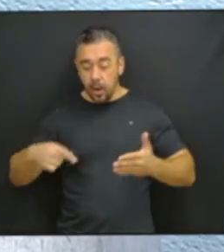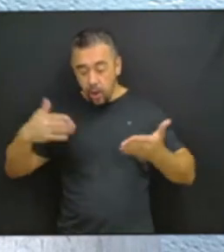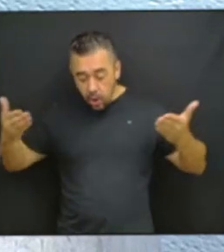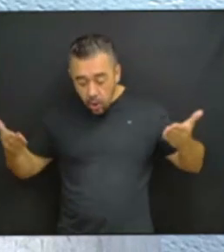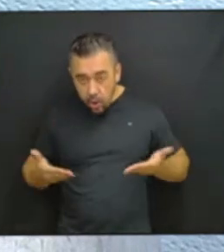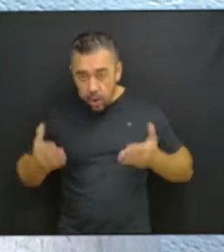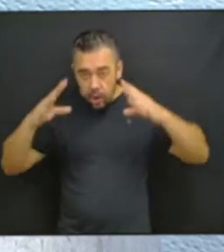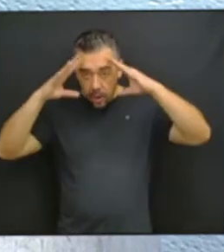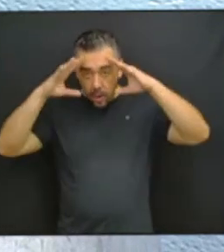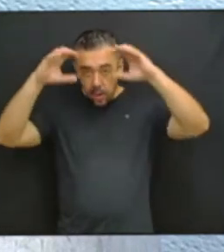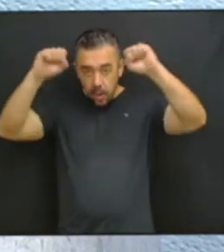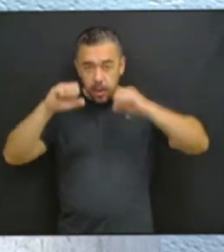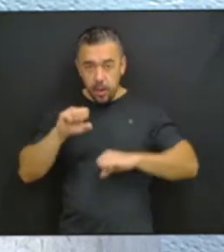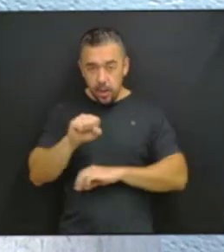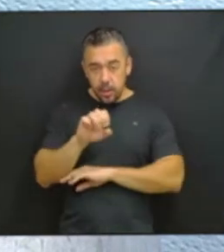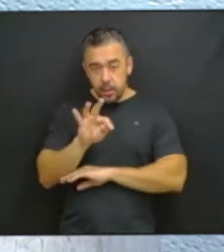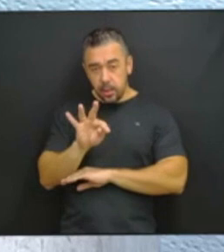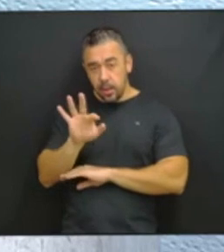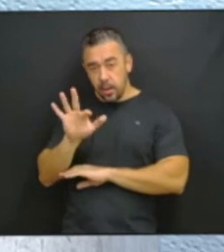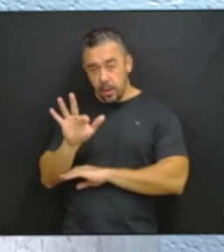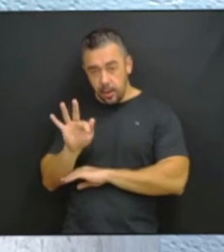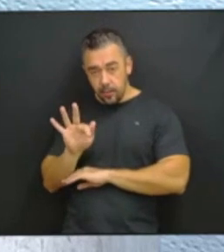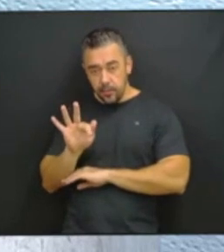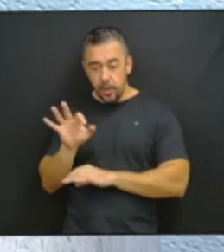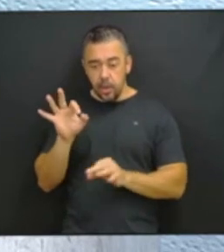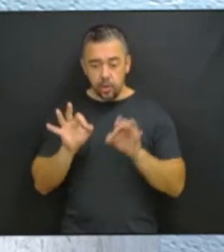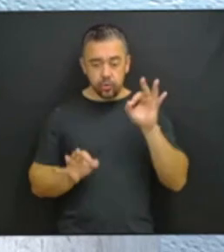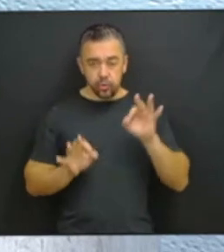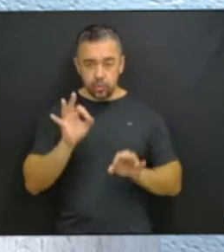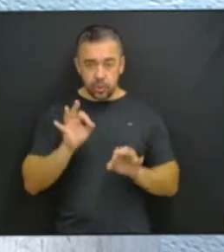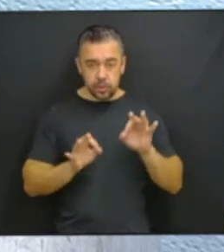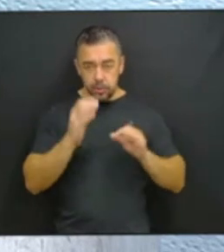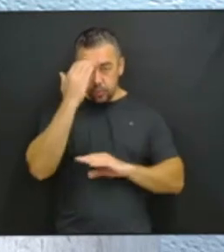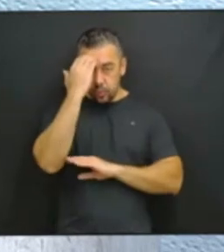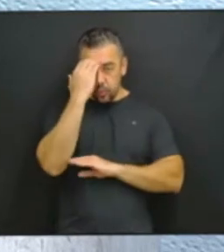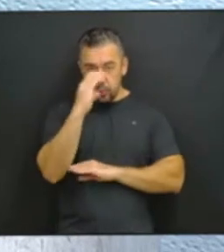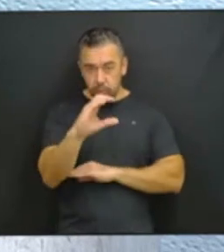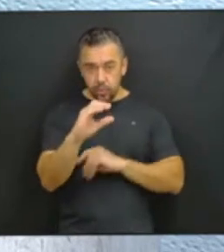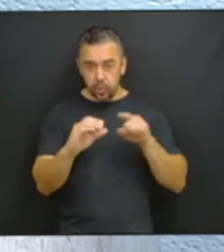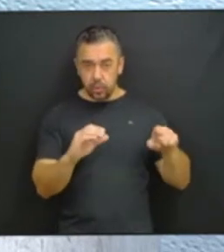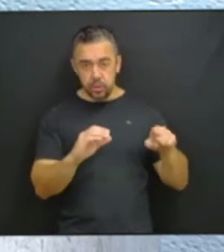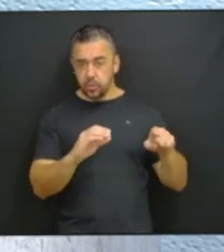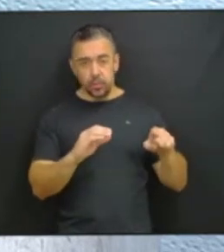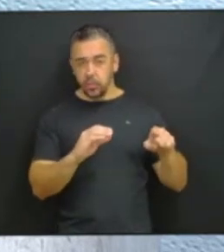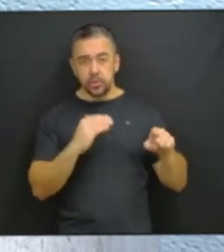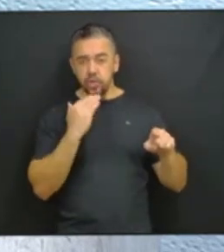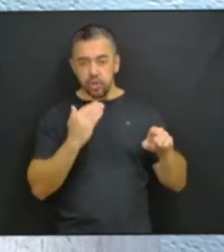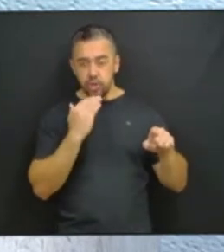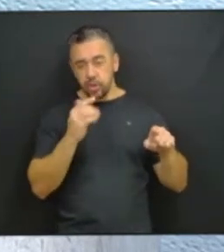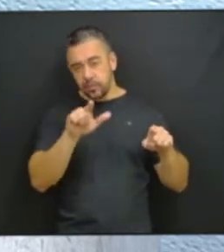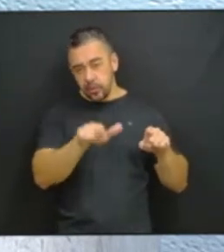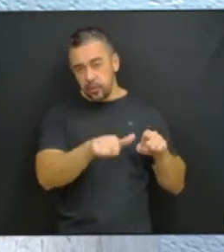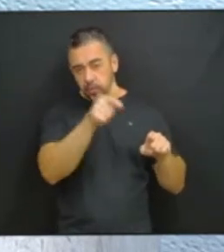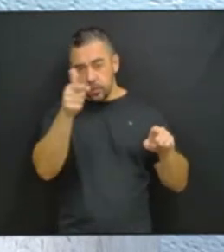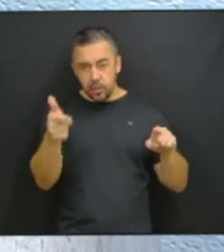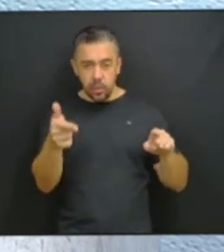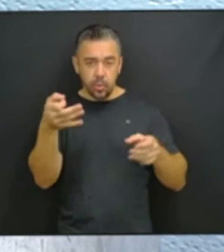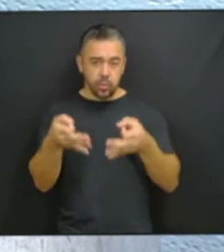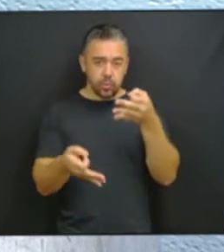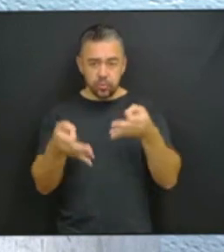entendeu que o juízo de Curitiba era incompetente, que deveria haver um outro julgamento,